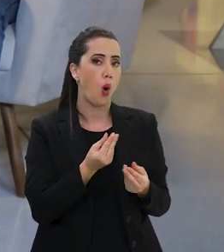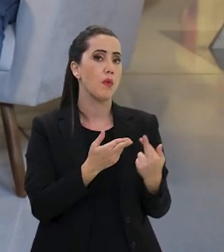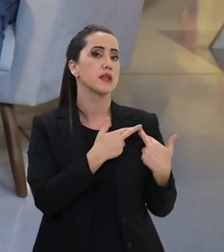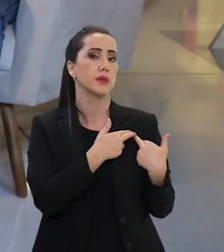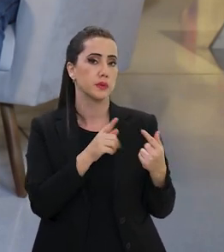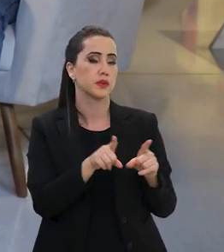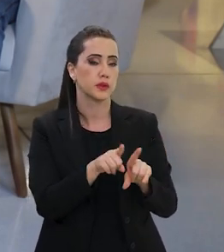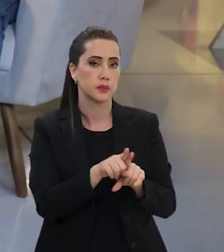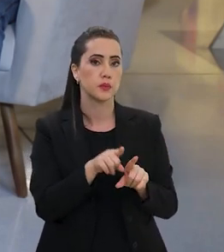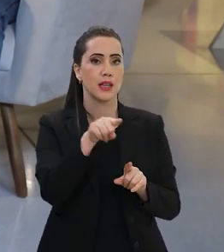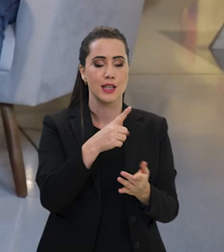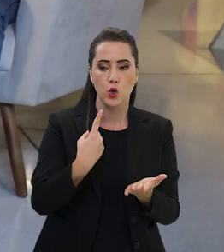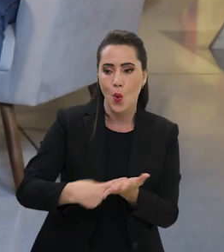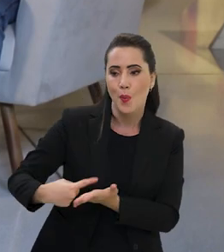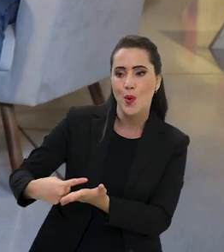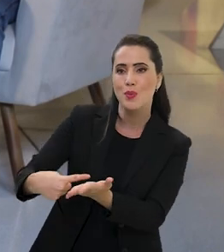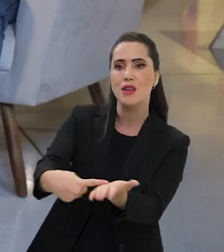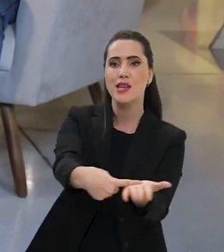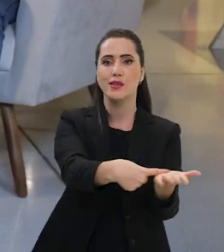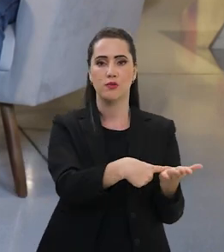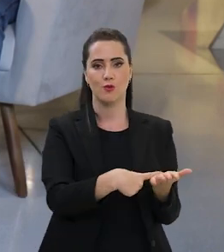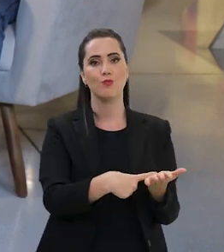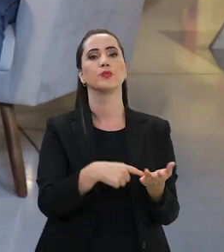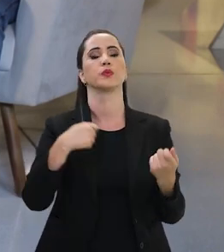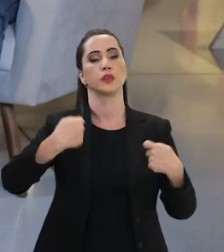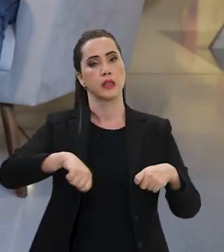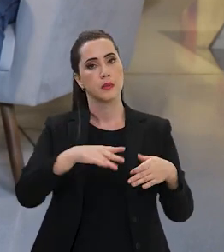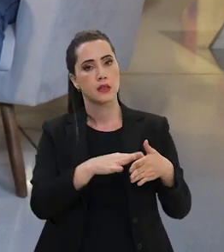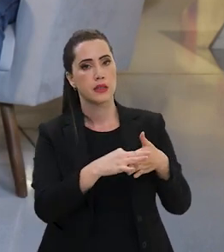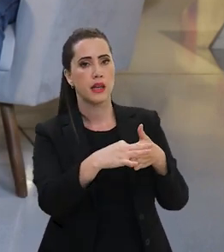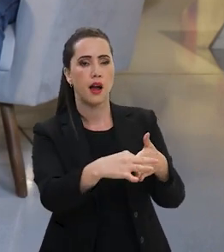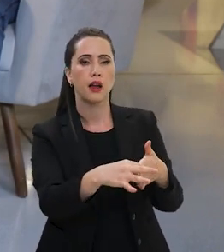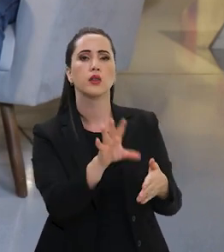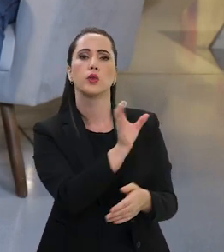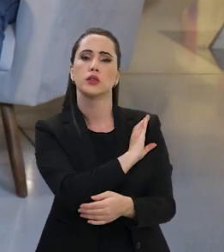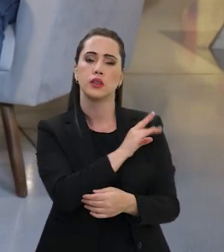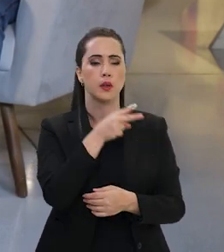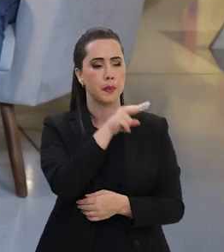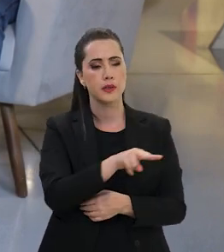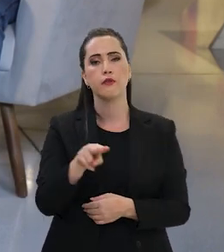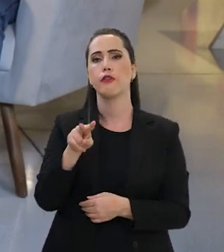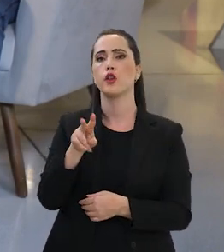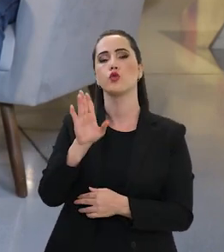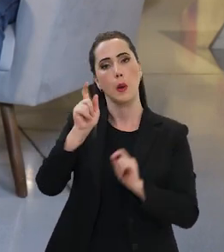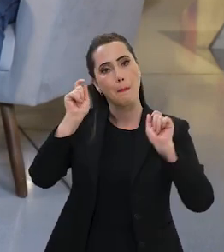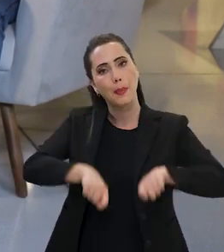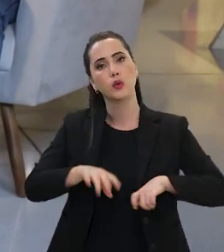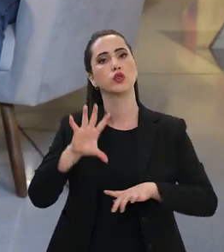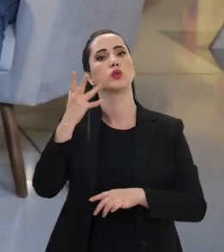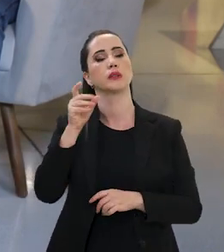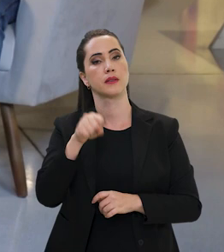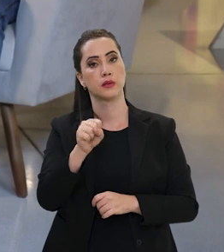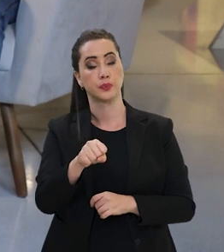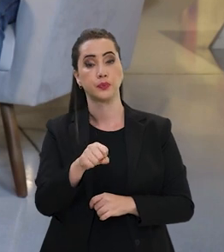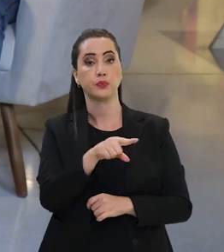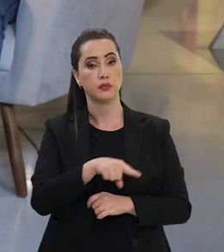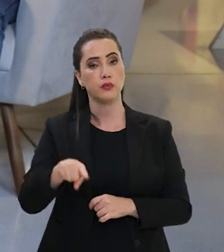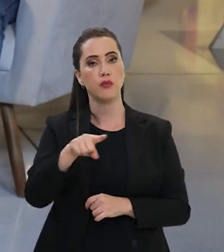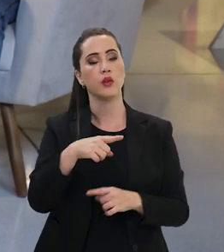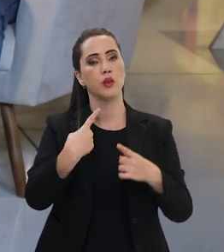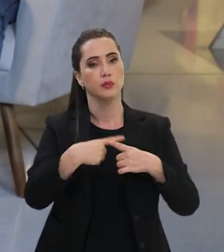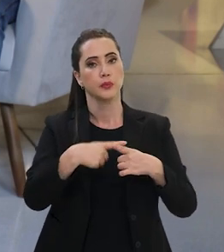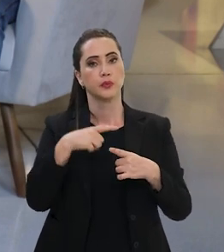Enfim, essa grande pactuação é que ela vai precisar realmente ser conduzida, mas eu sinto uma disposição muito grande, porque